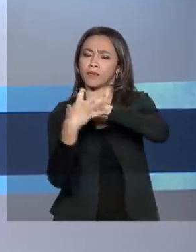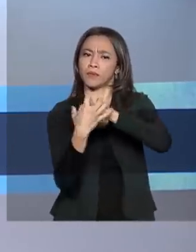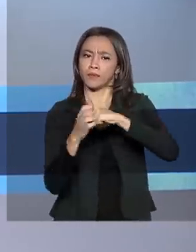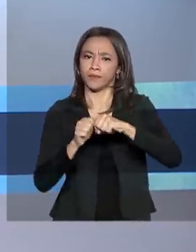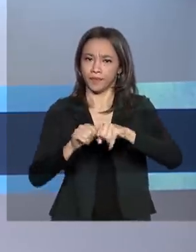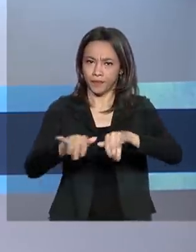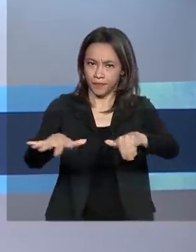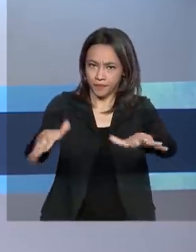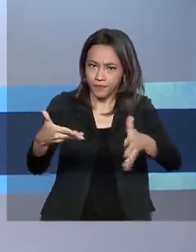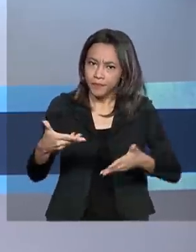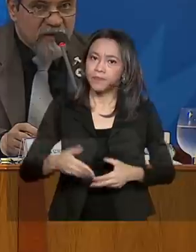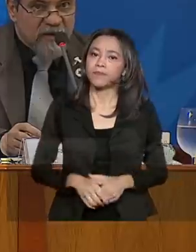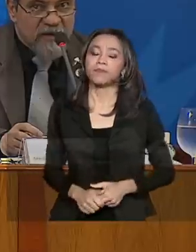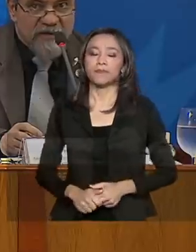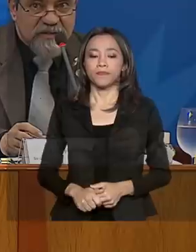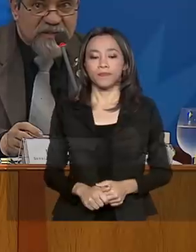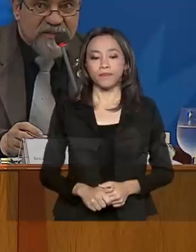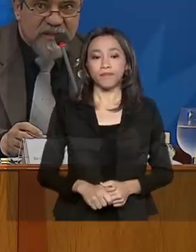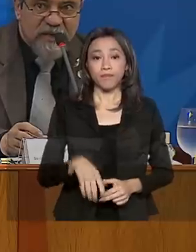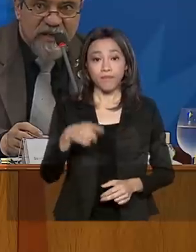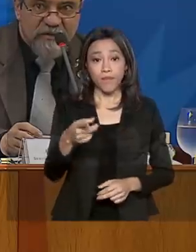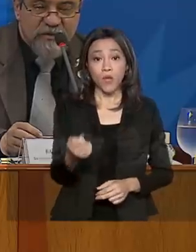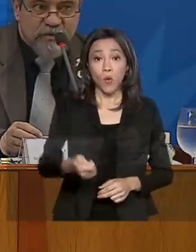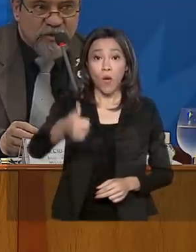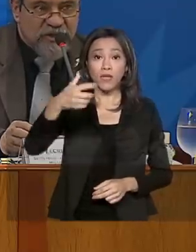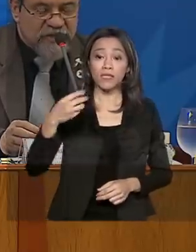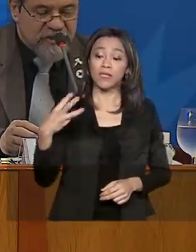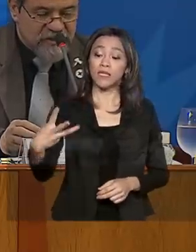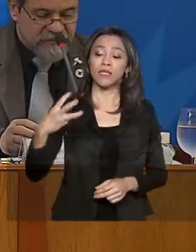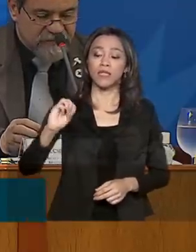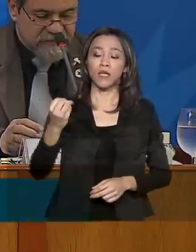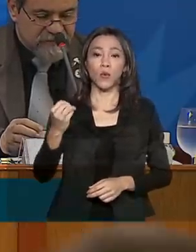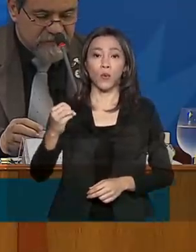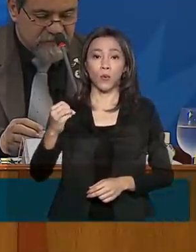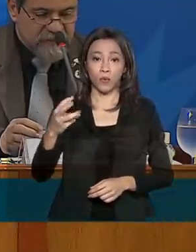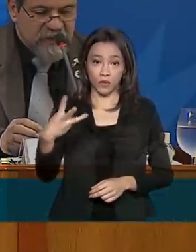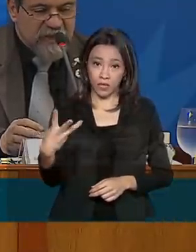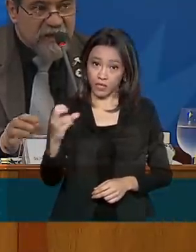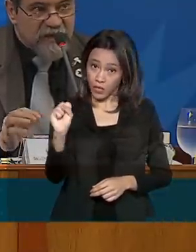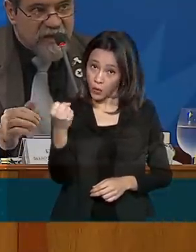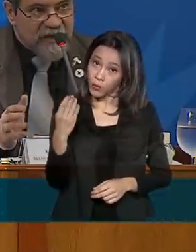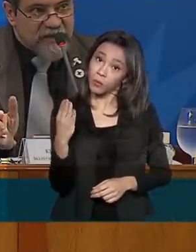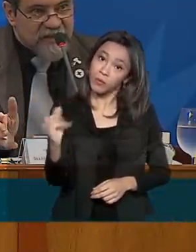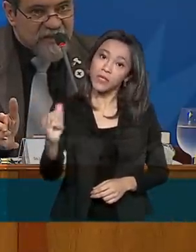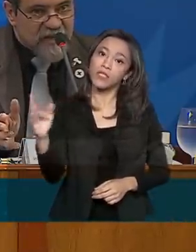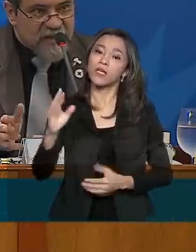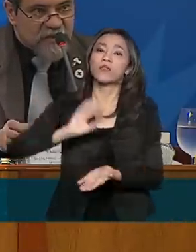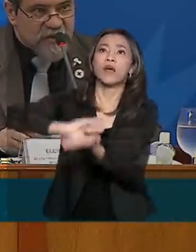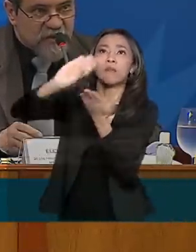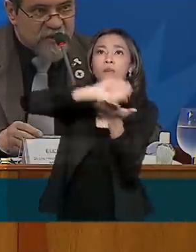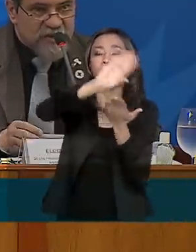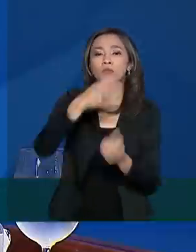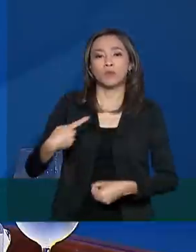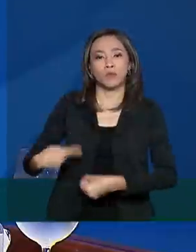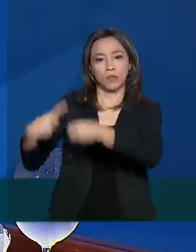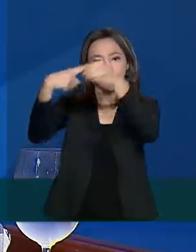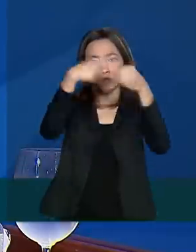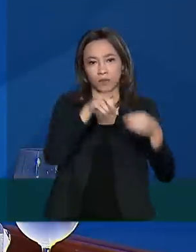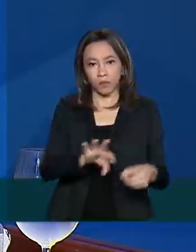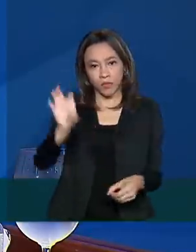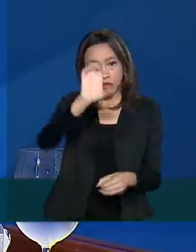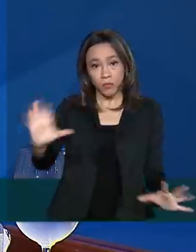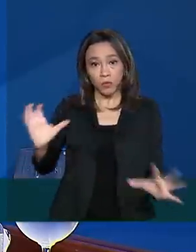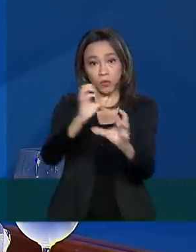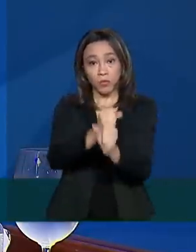coronavírus. São quase 38 bilhões de reais repassados aos estados e municípios. Desse